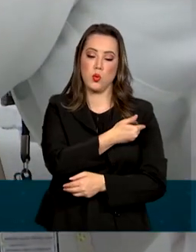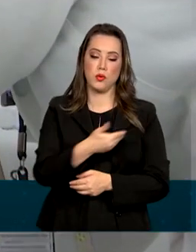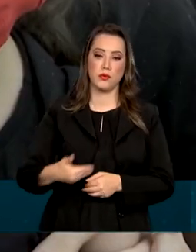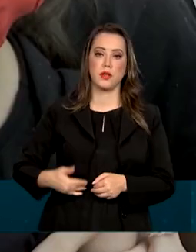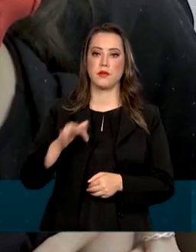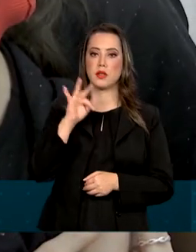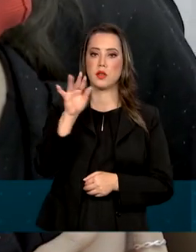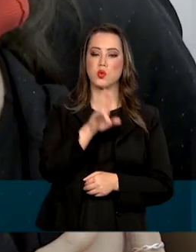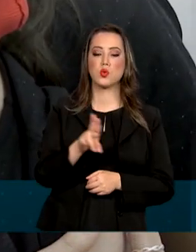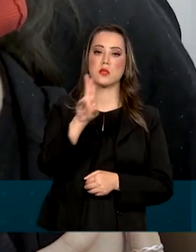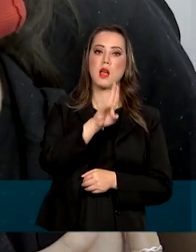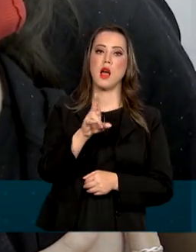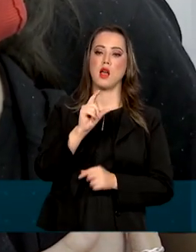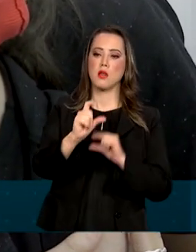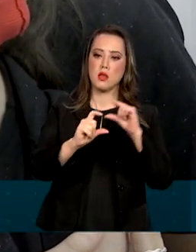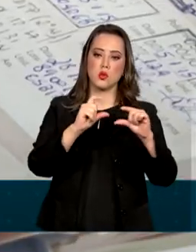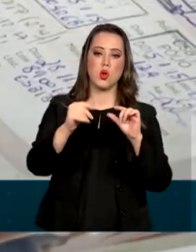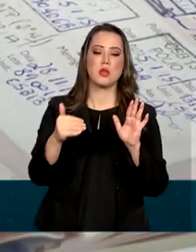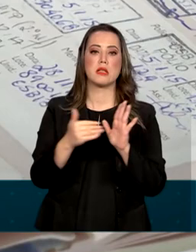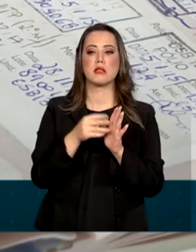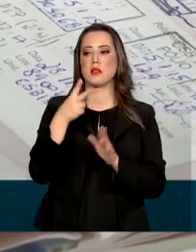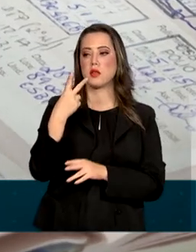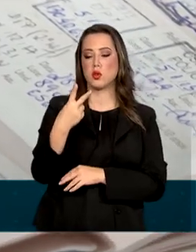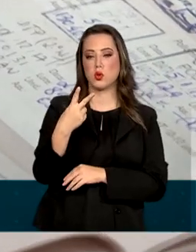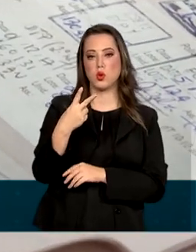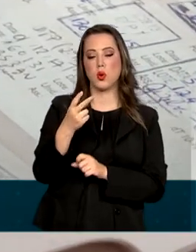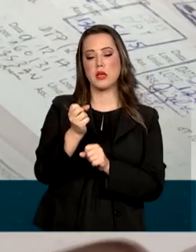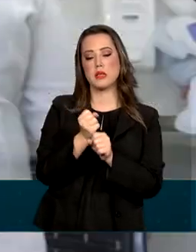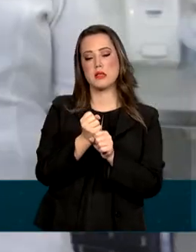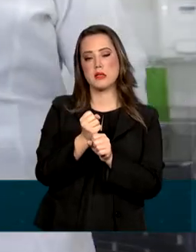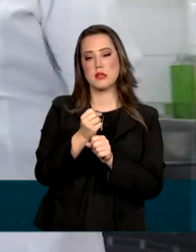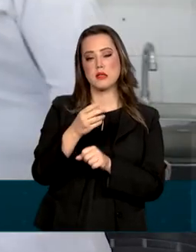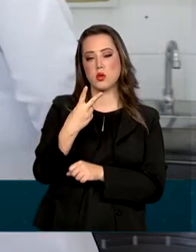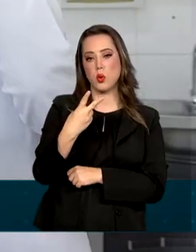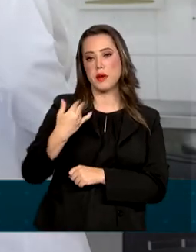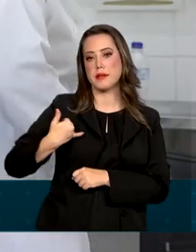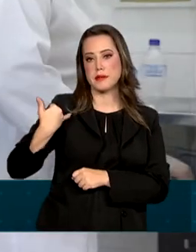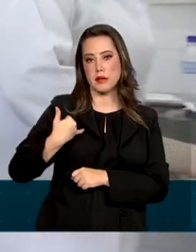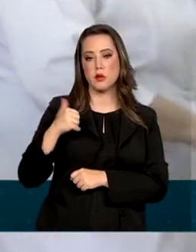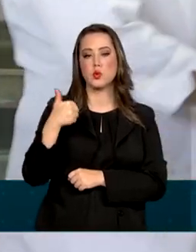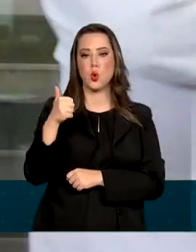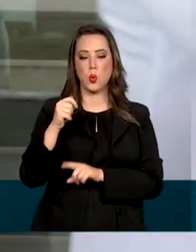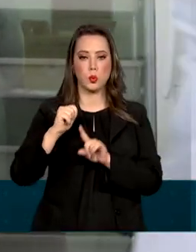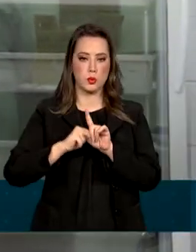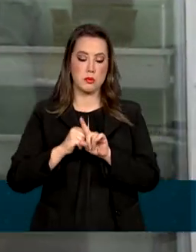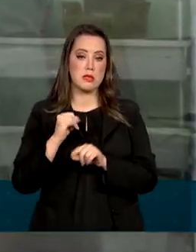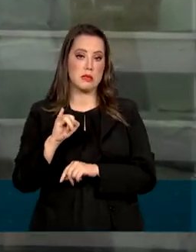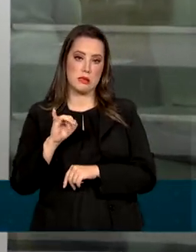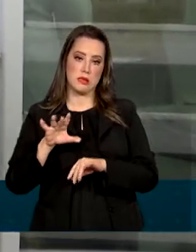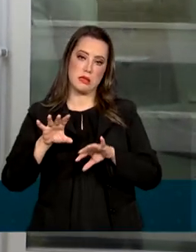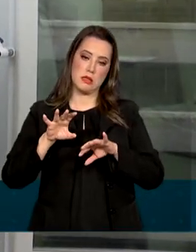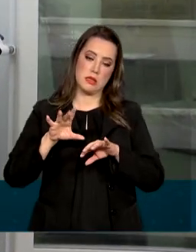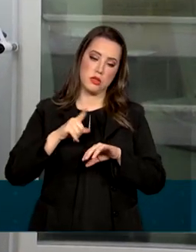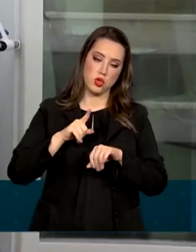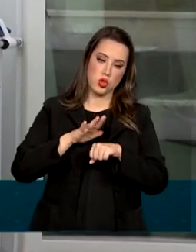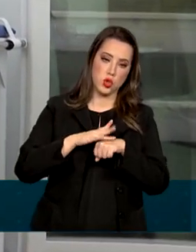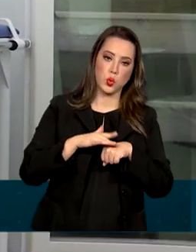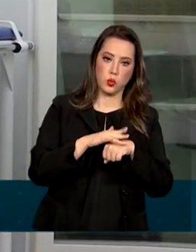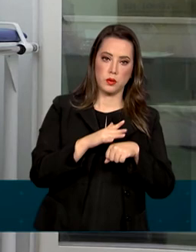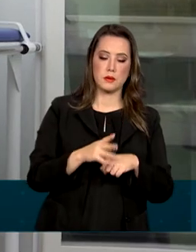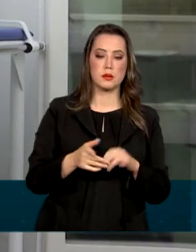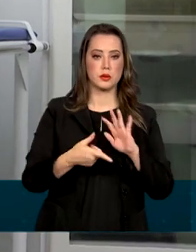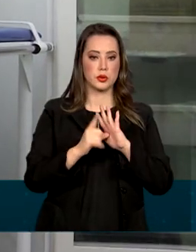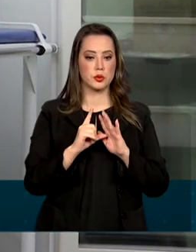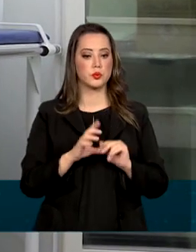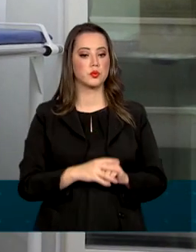apenas para as crianças de até 2 anos e 11 meses com comorbidade. O esquema vacinal dessas crianças deverá ter 3